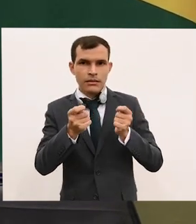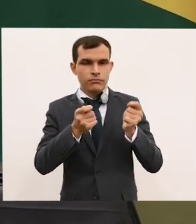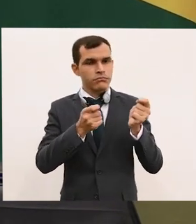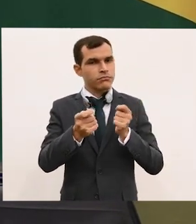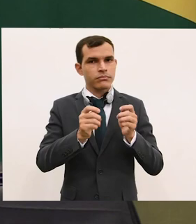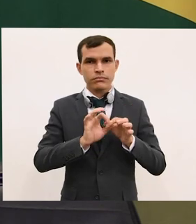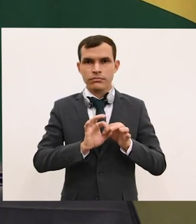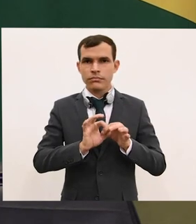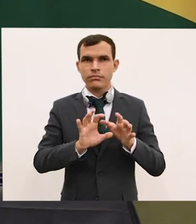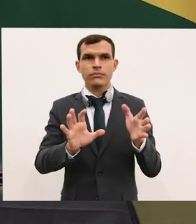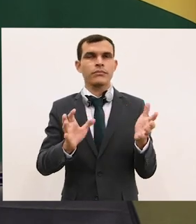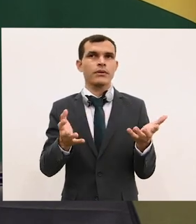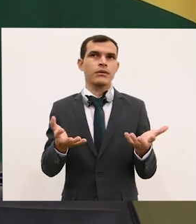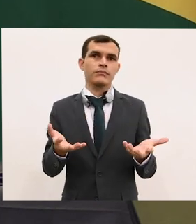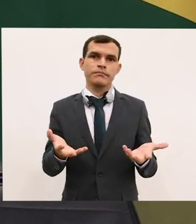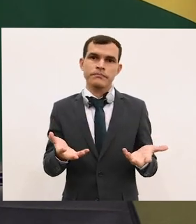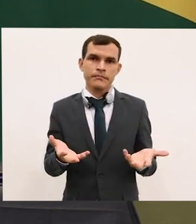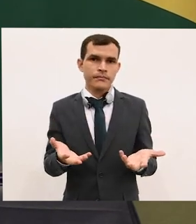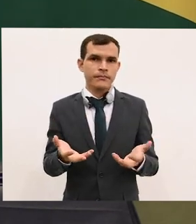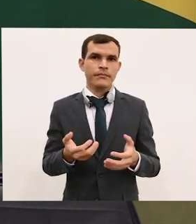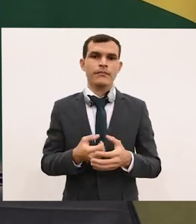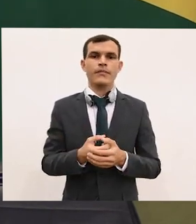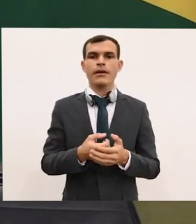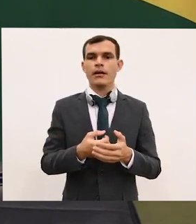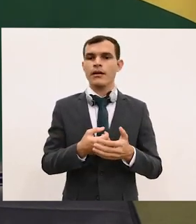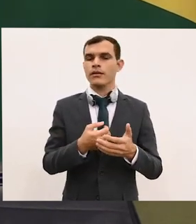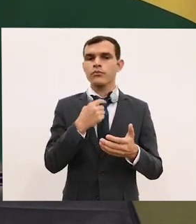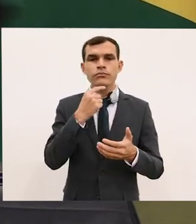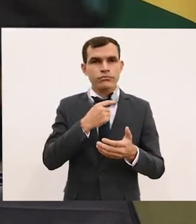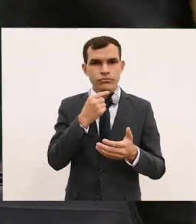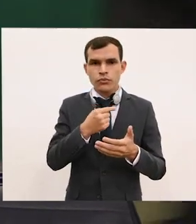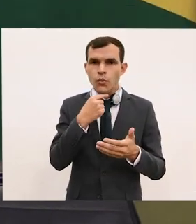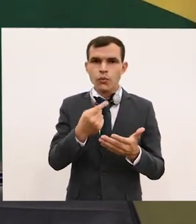oportunidade de formular perguntas,